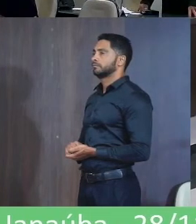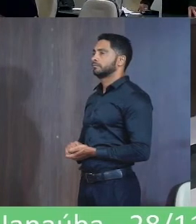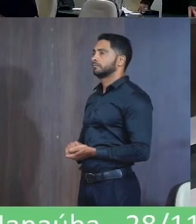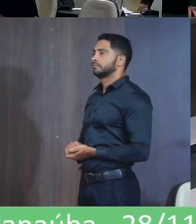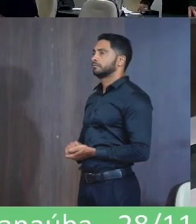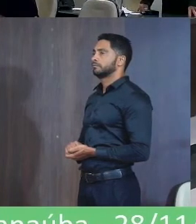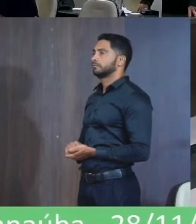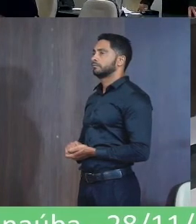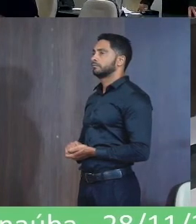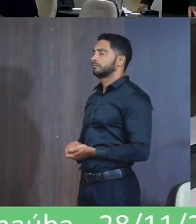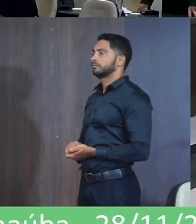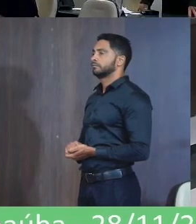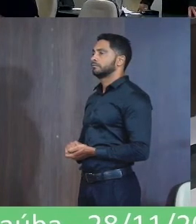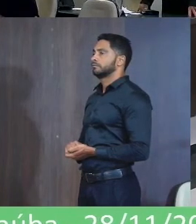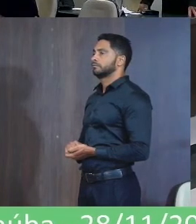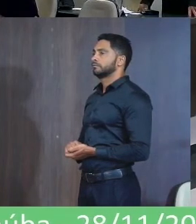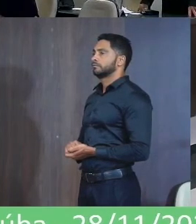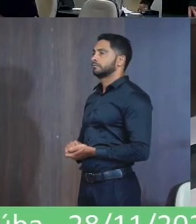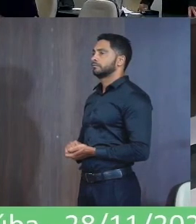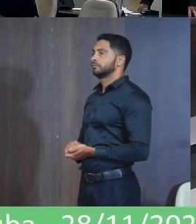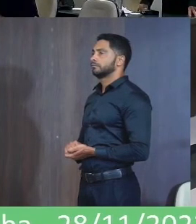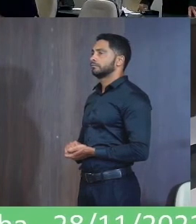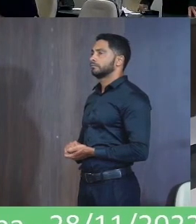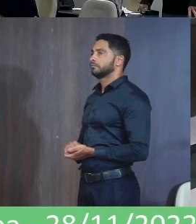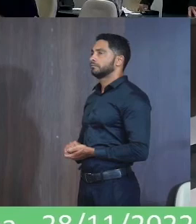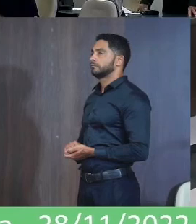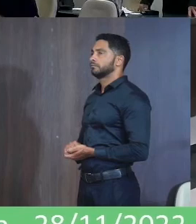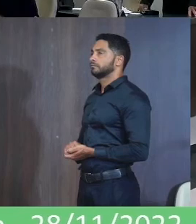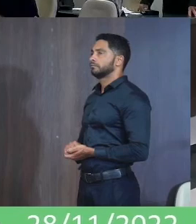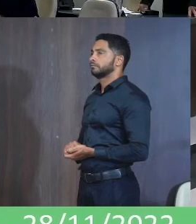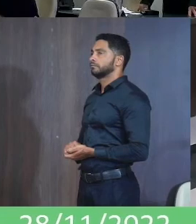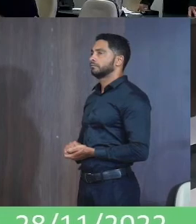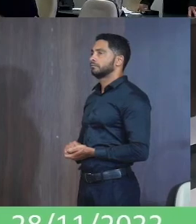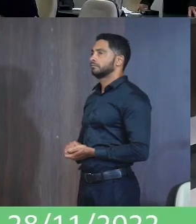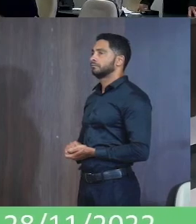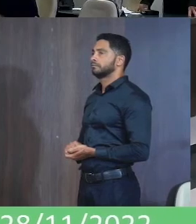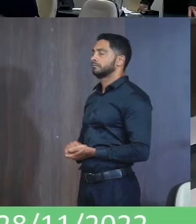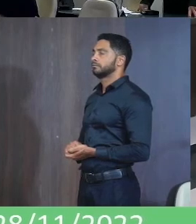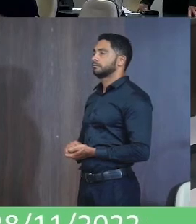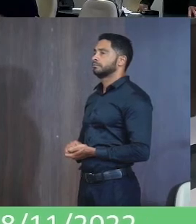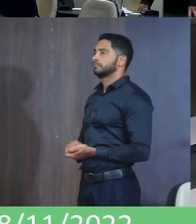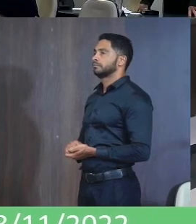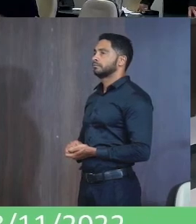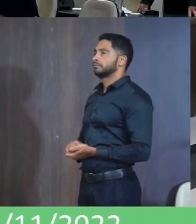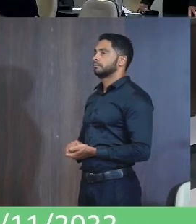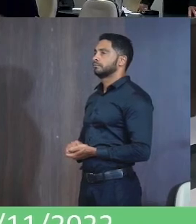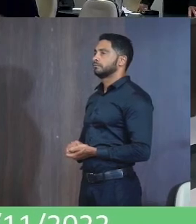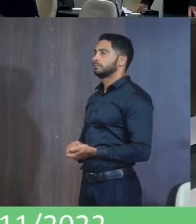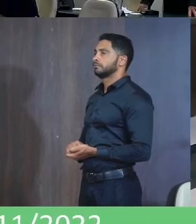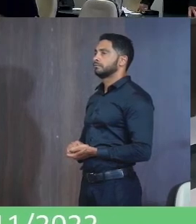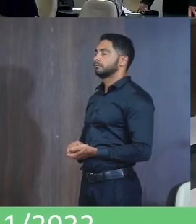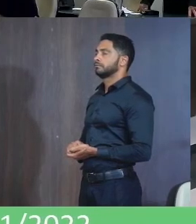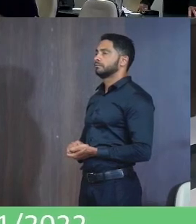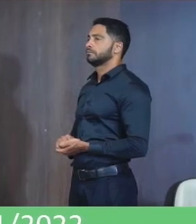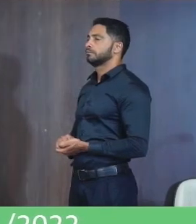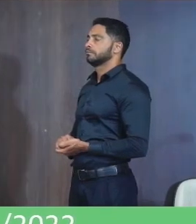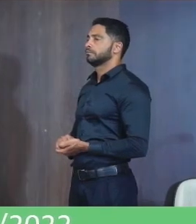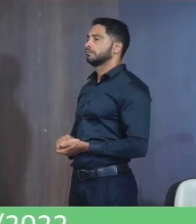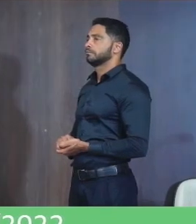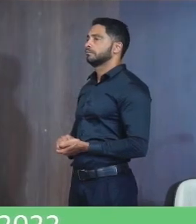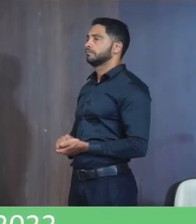Pecundo Farol Que brilha No Rincal Norte Mineiro Terra